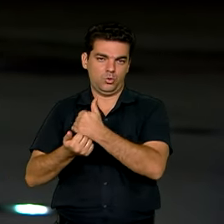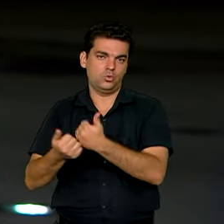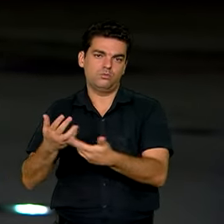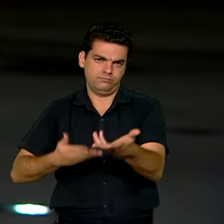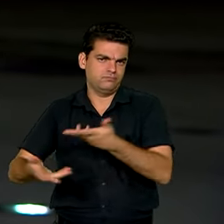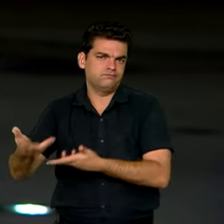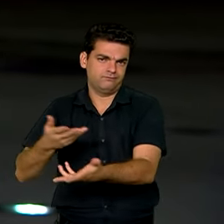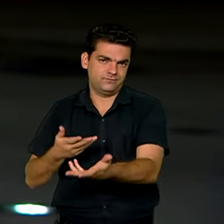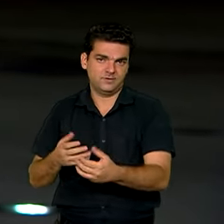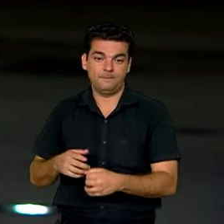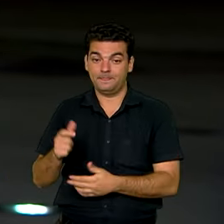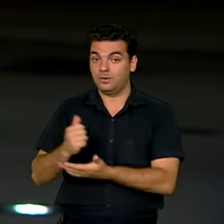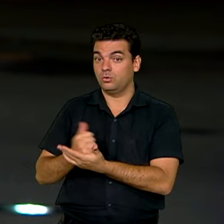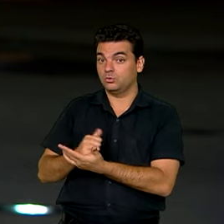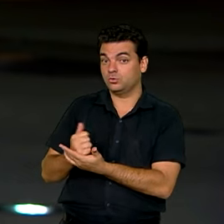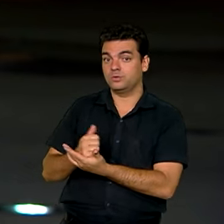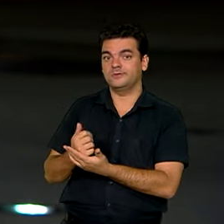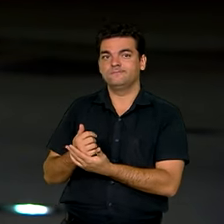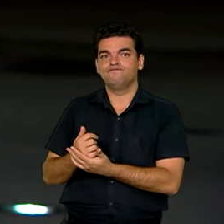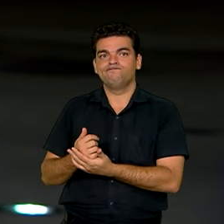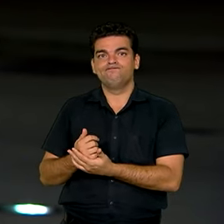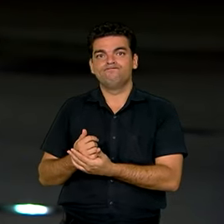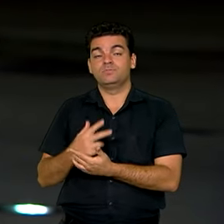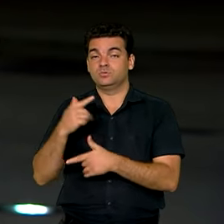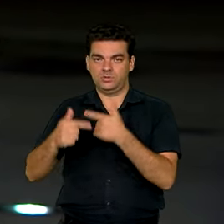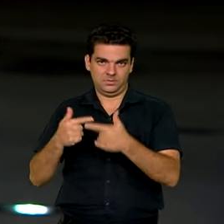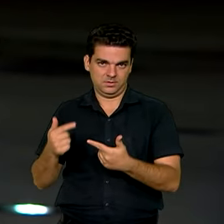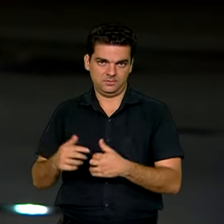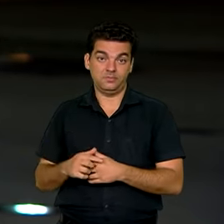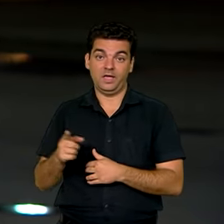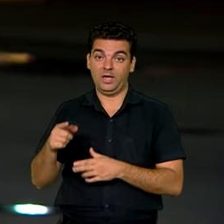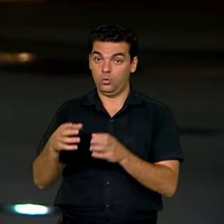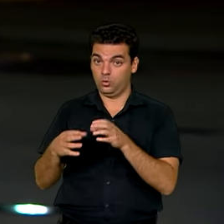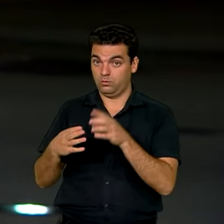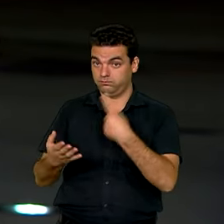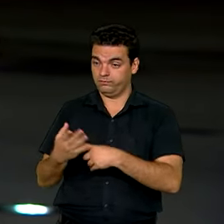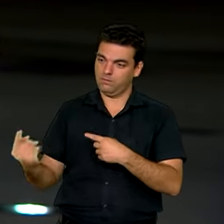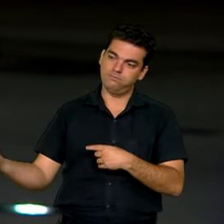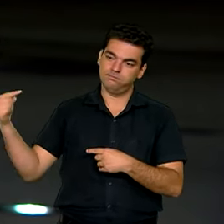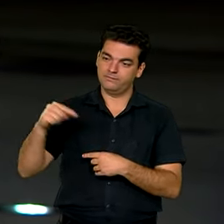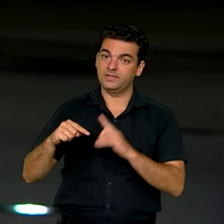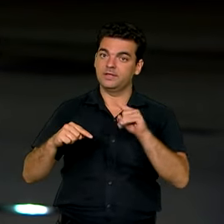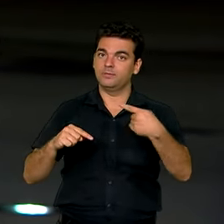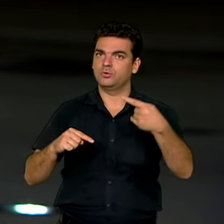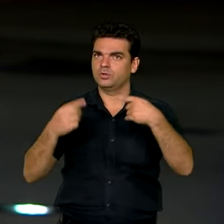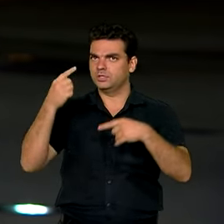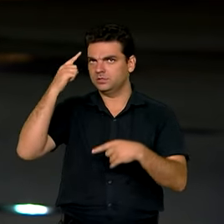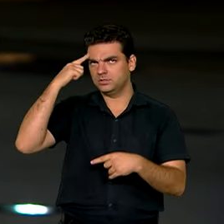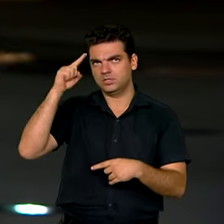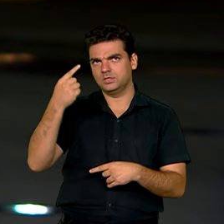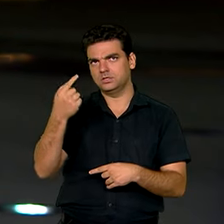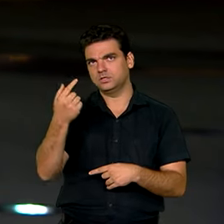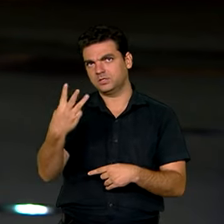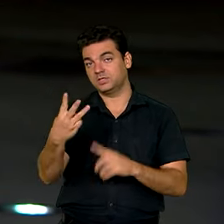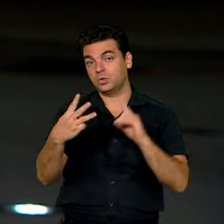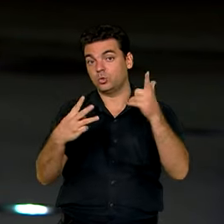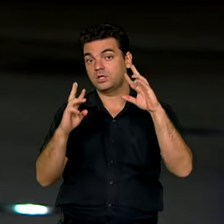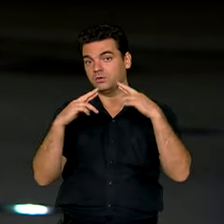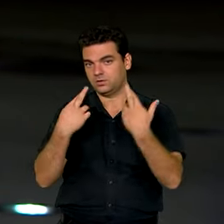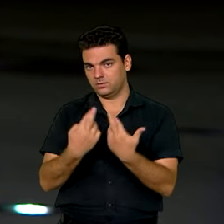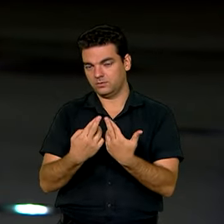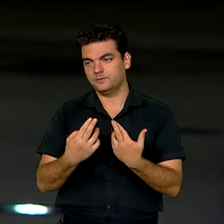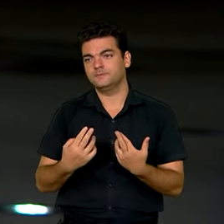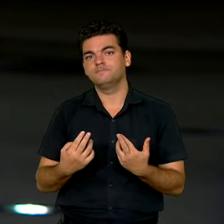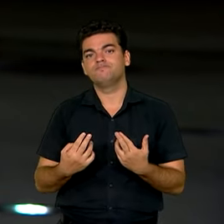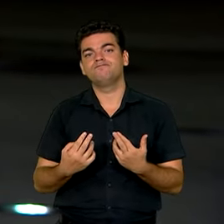negociações e coordenam a maior parte do trabalho. Já no dia 13, haverá aí uma outra reunião e, dessa vez,